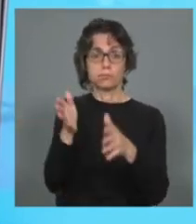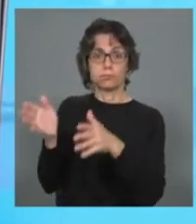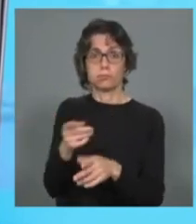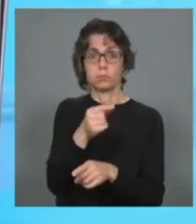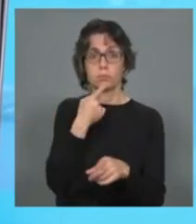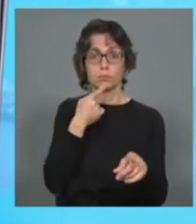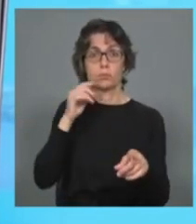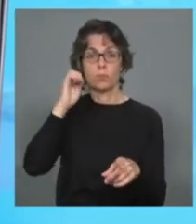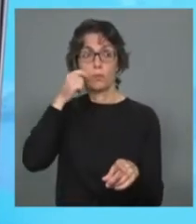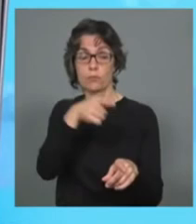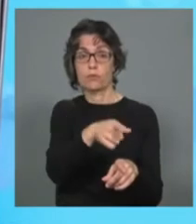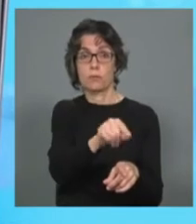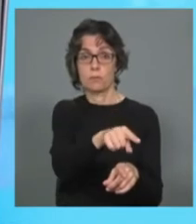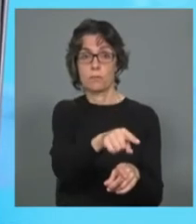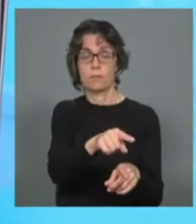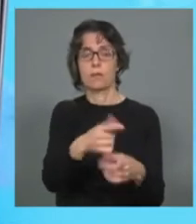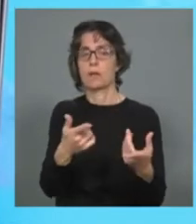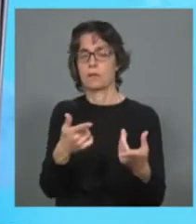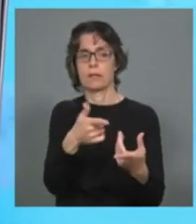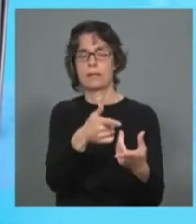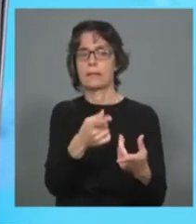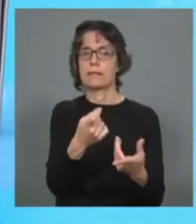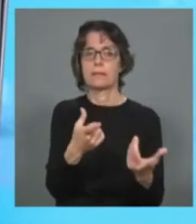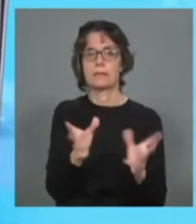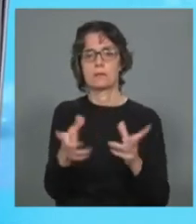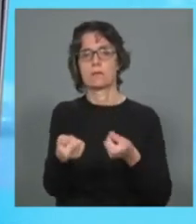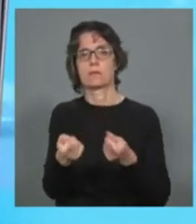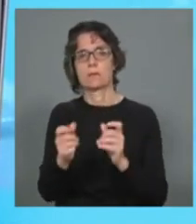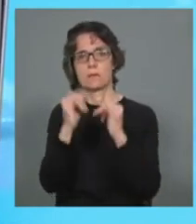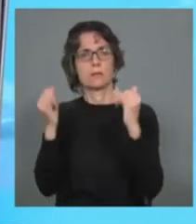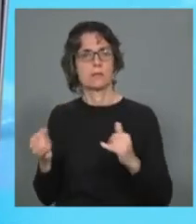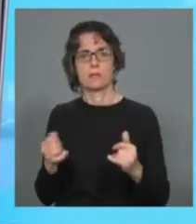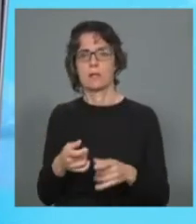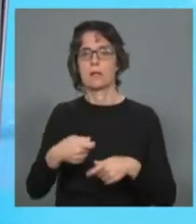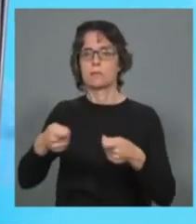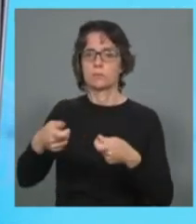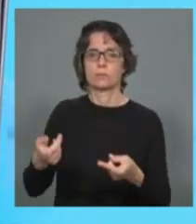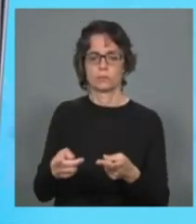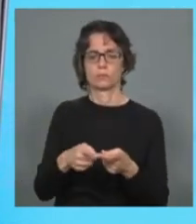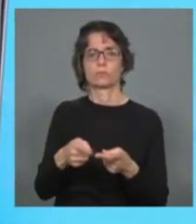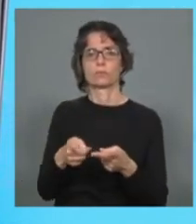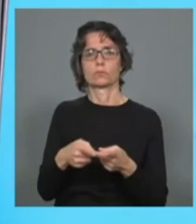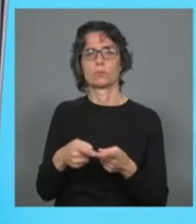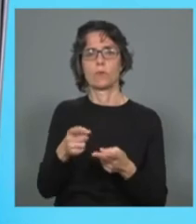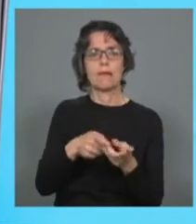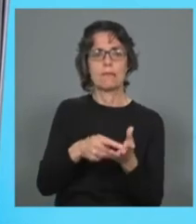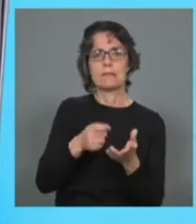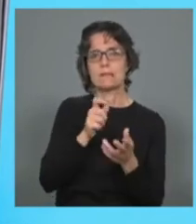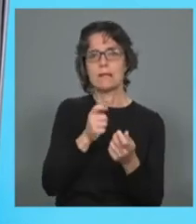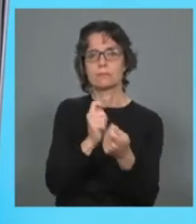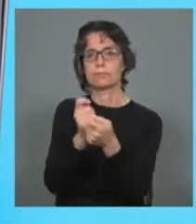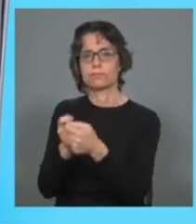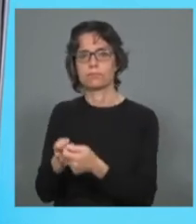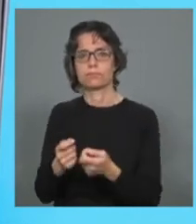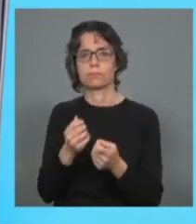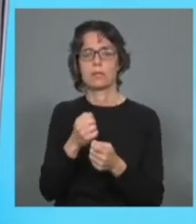organizações internacionais não conseguem sobreviver, portanto não conseguem fazer face às despesas, não conseguem fazer face às necessidades da população, porque como eu disse há